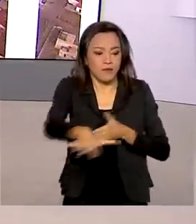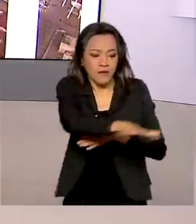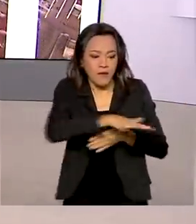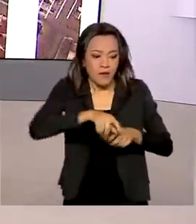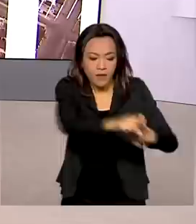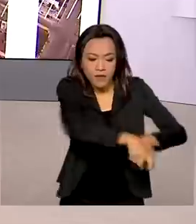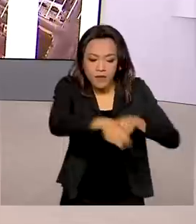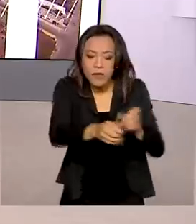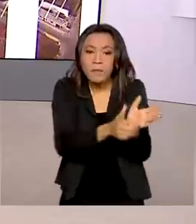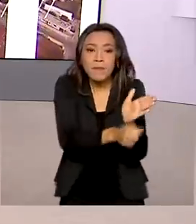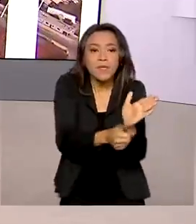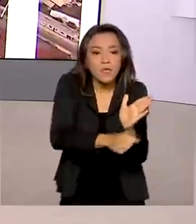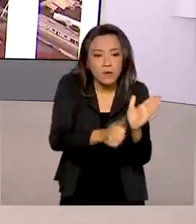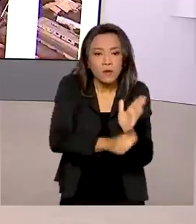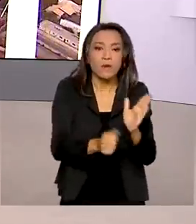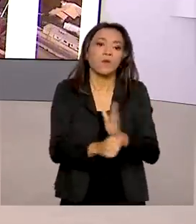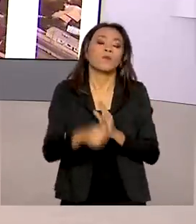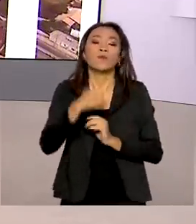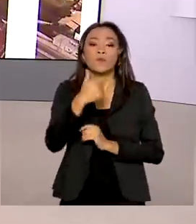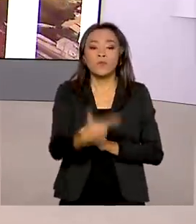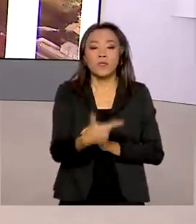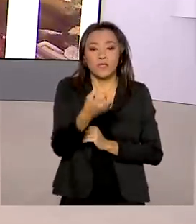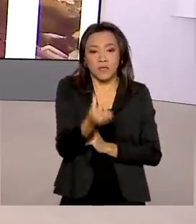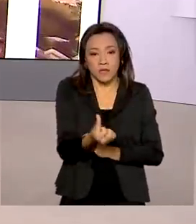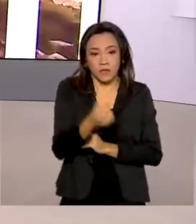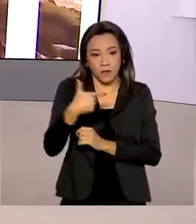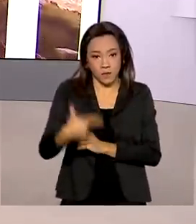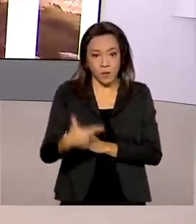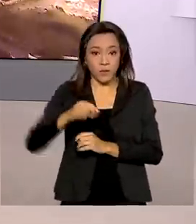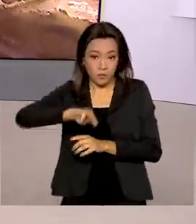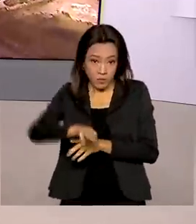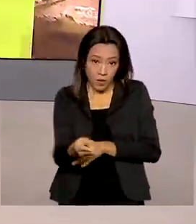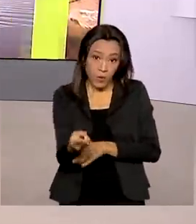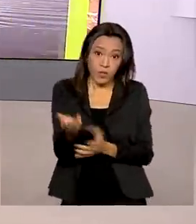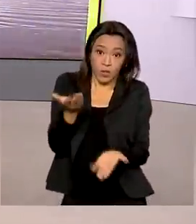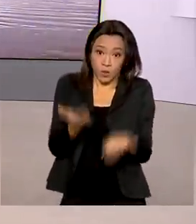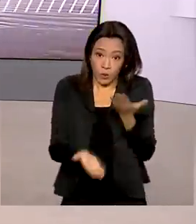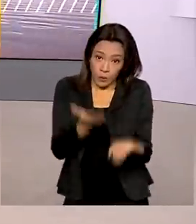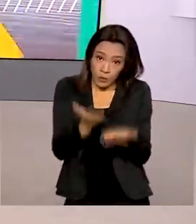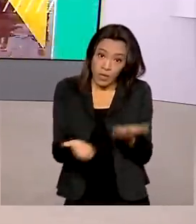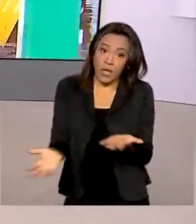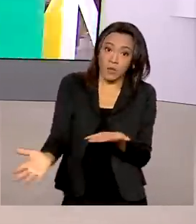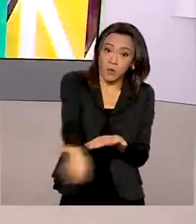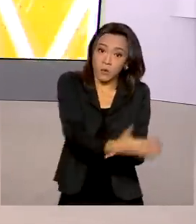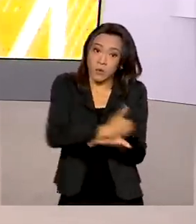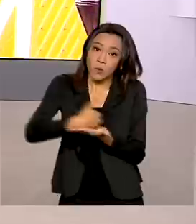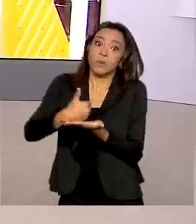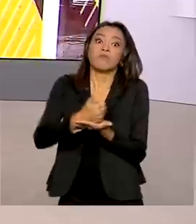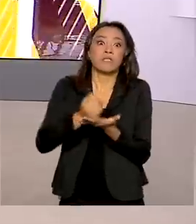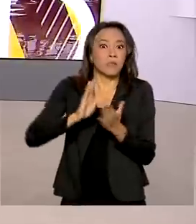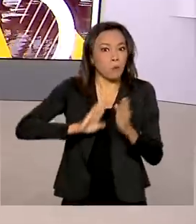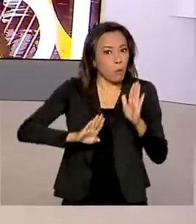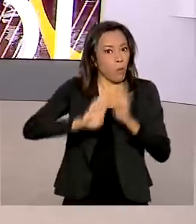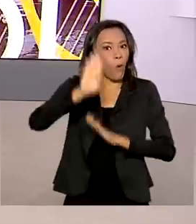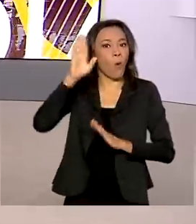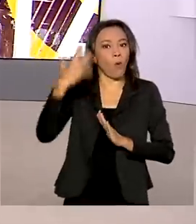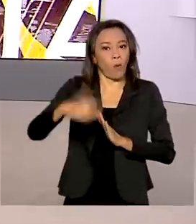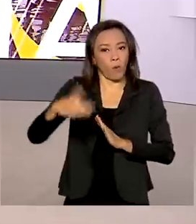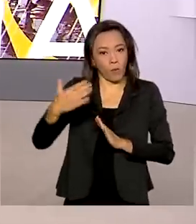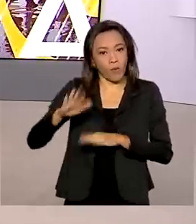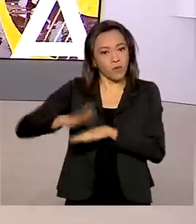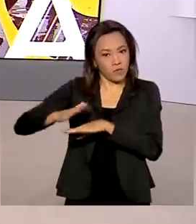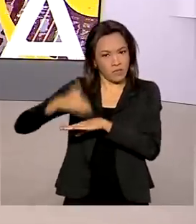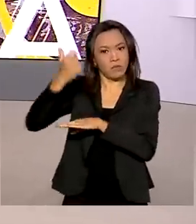colher mais de 262 milhões de toneladas de grãos nesta safra, um recorde, segundo a Companhia Nacional de